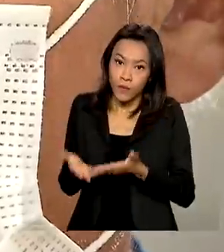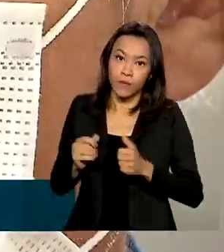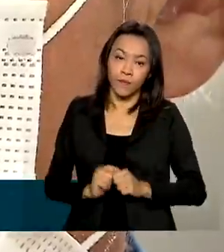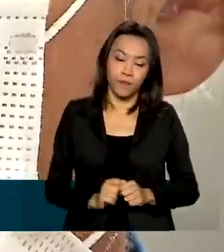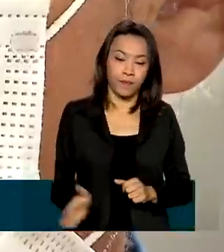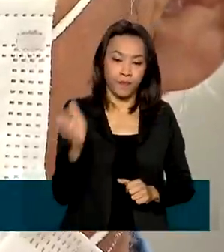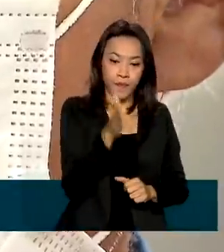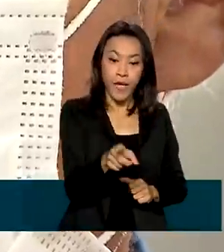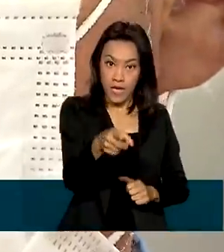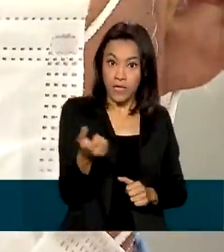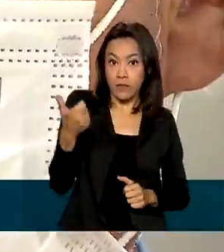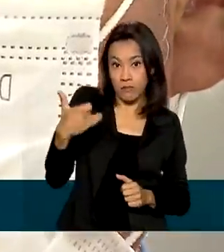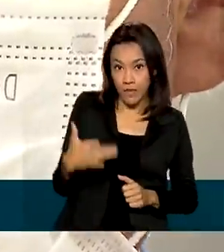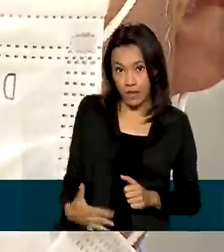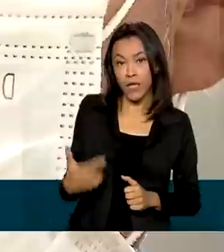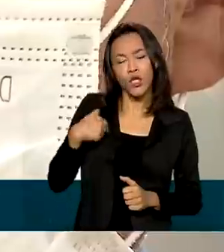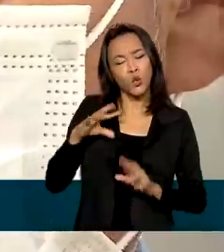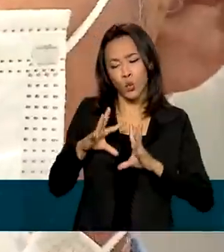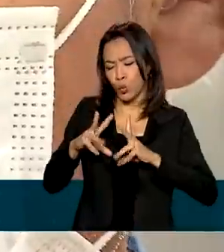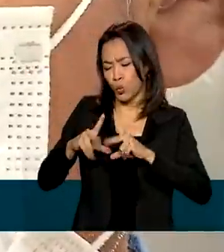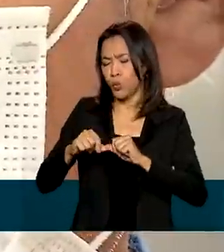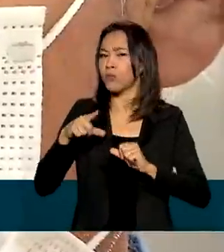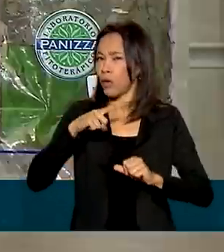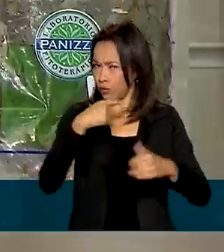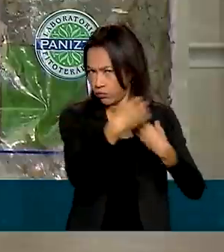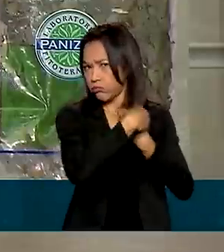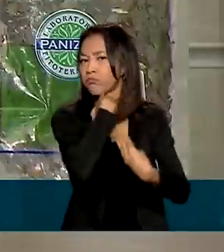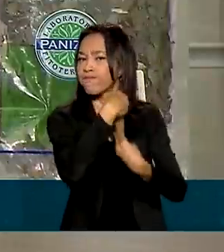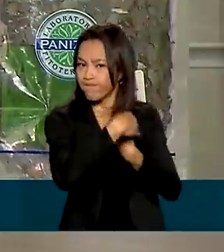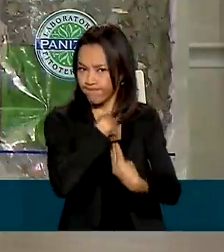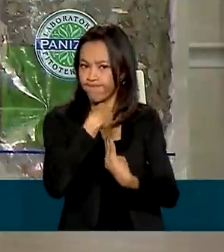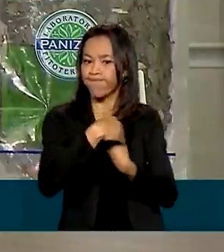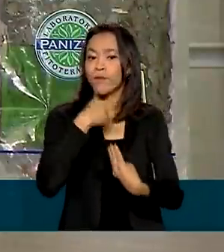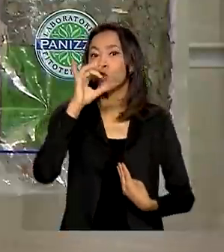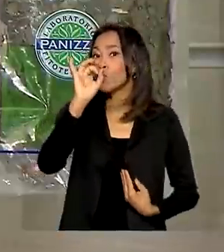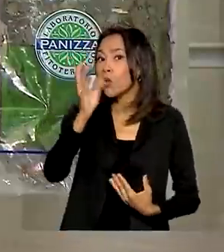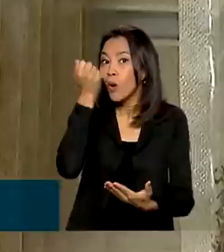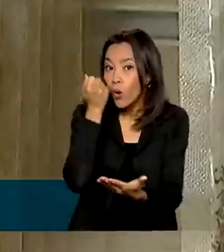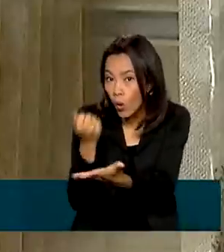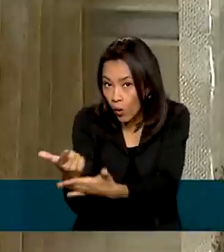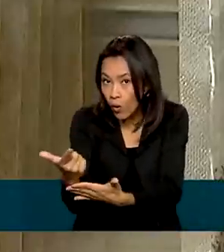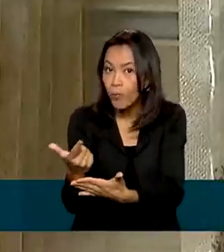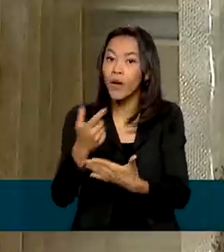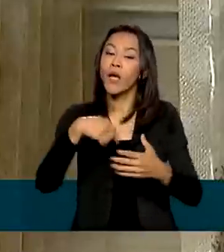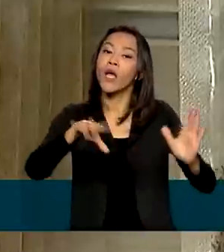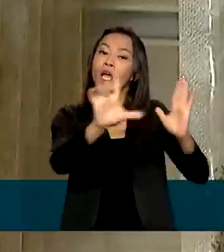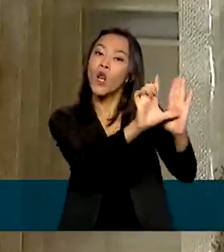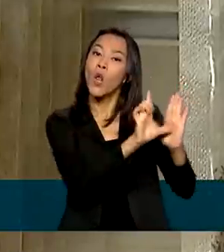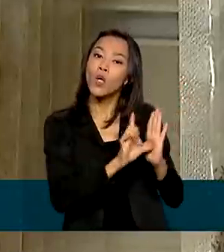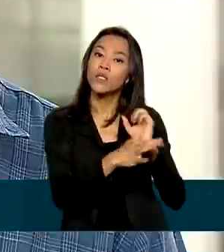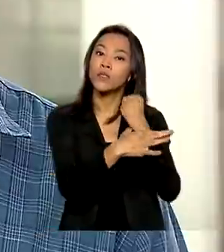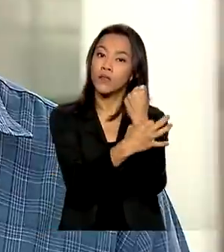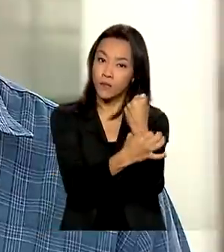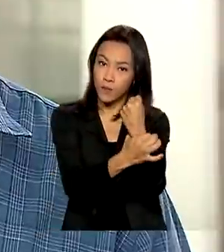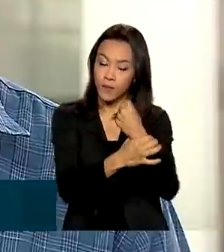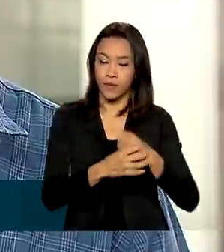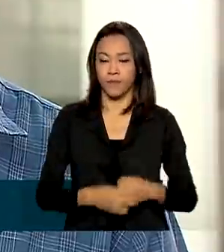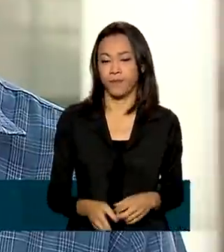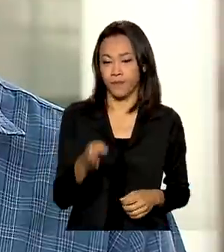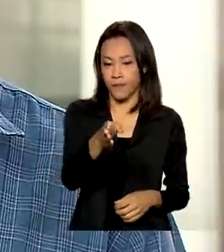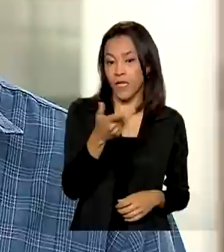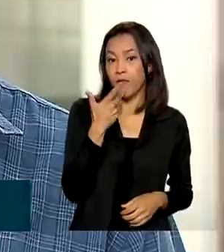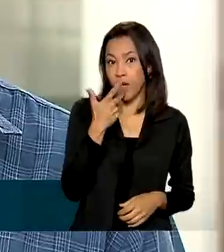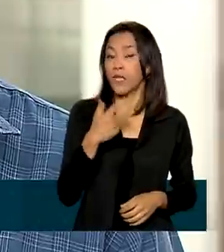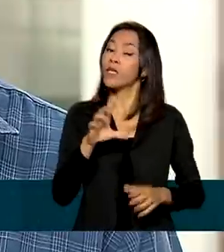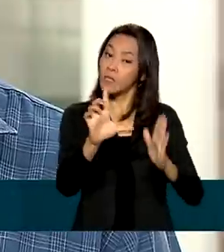Ele diz ainda que faz tudo com orientação e que só compra os produtos em lojas seguras. Tem que ser uma